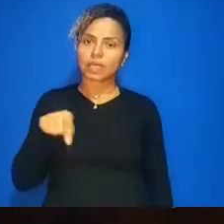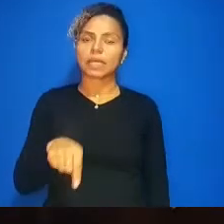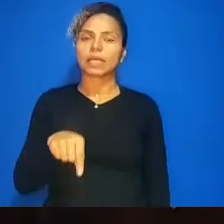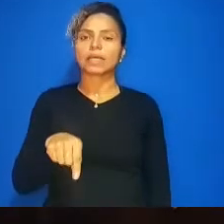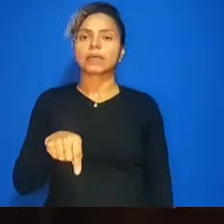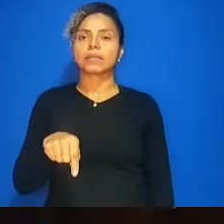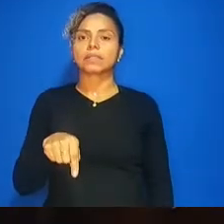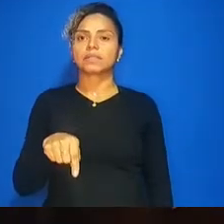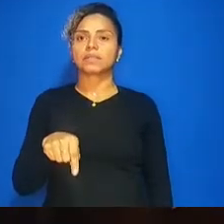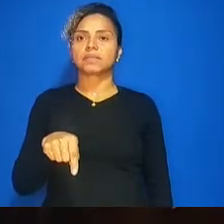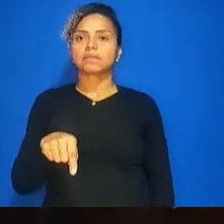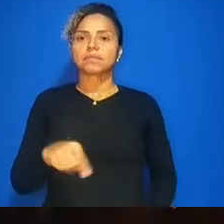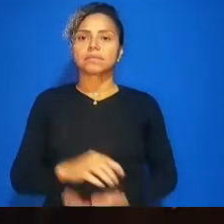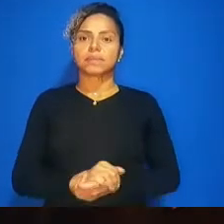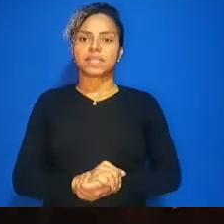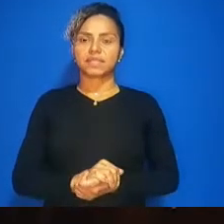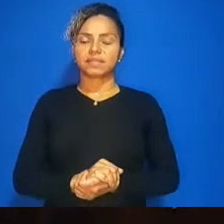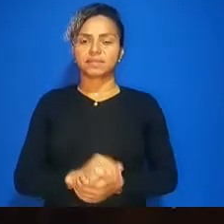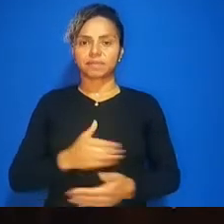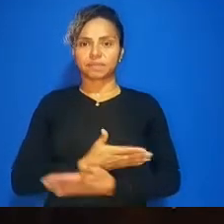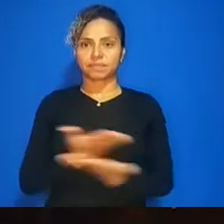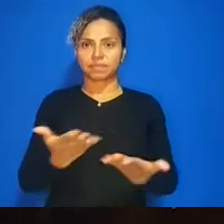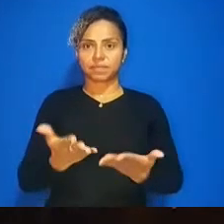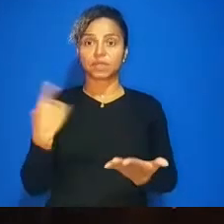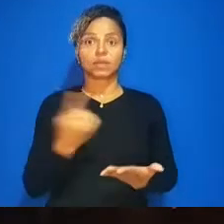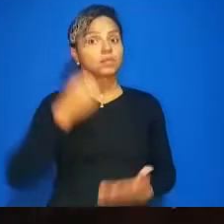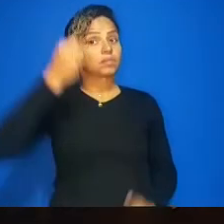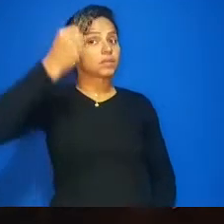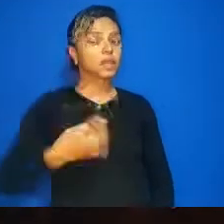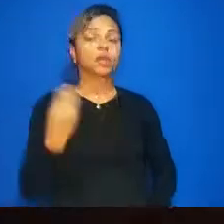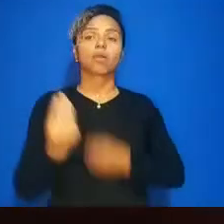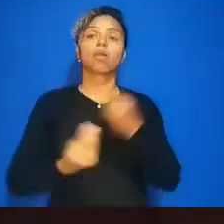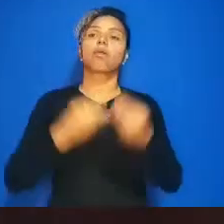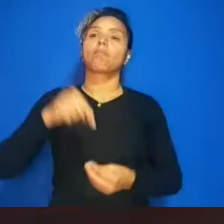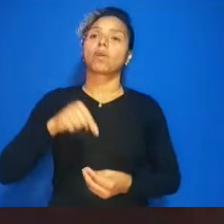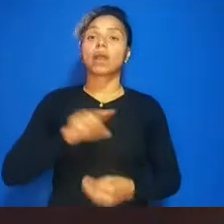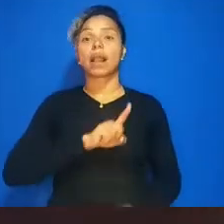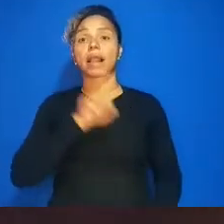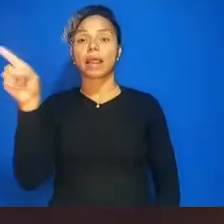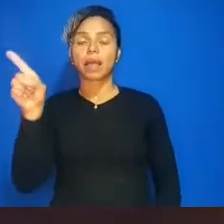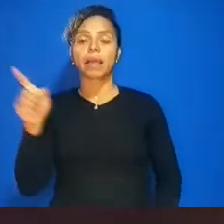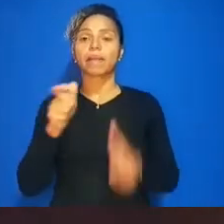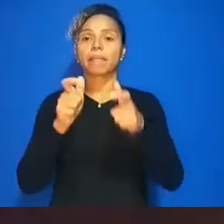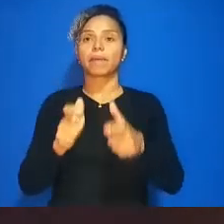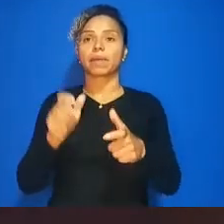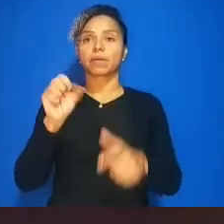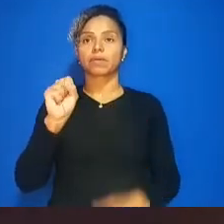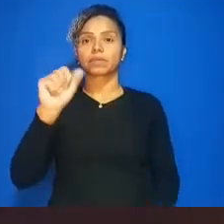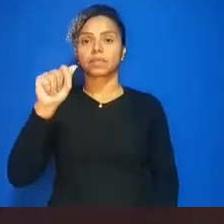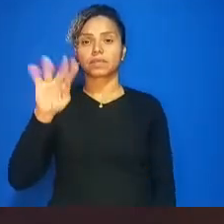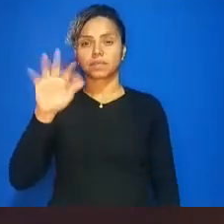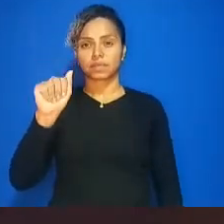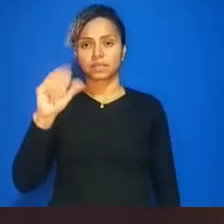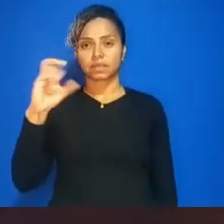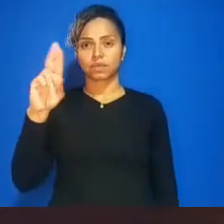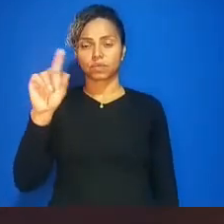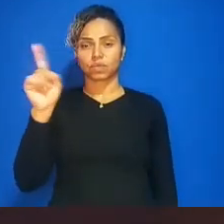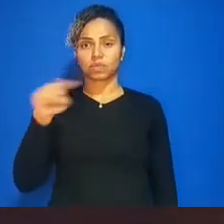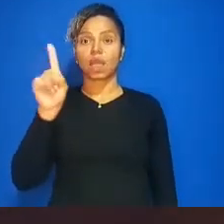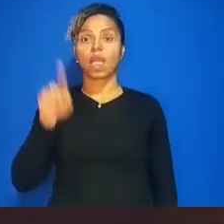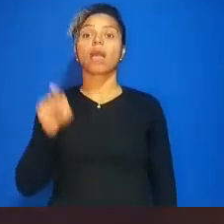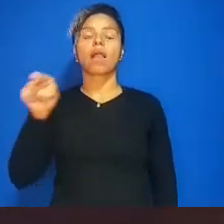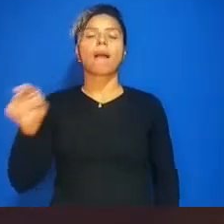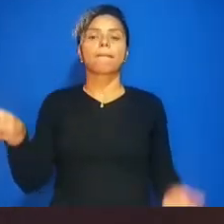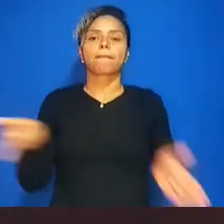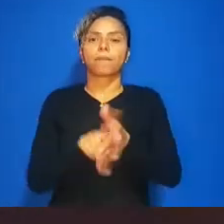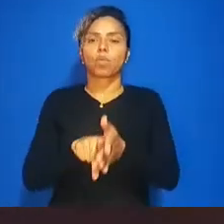dessa companhia na zona norte a presença dela no bairro de Santa Cruz responsável pelo patrulhamento da região